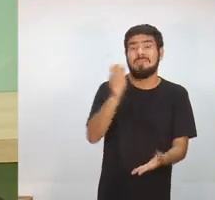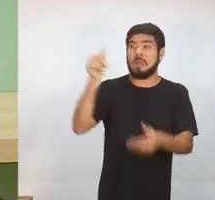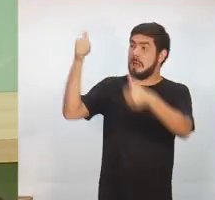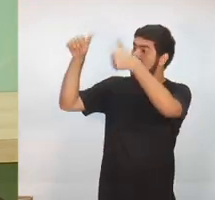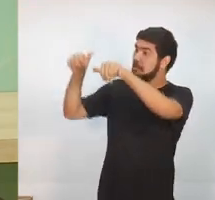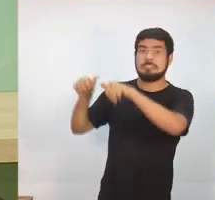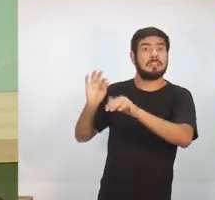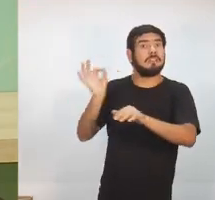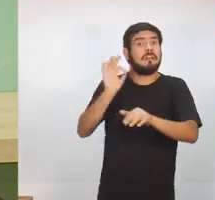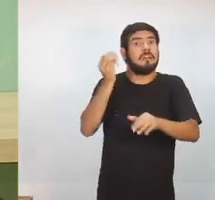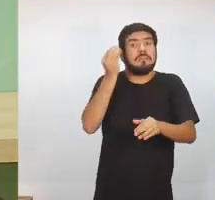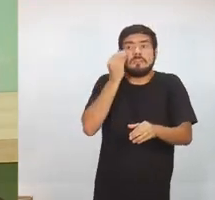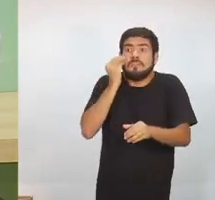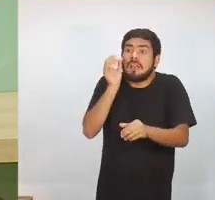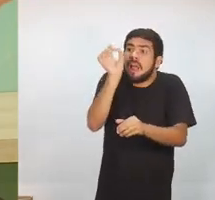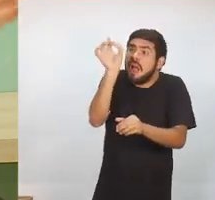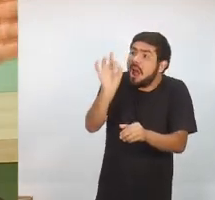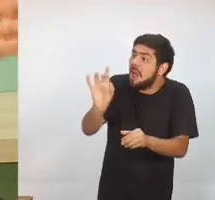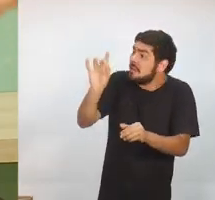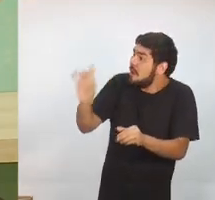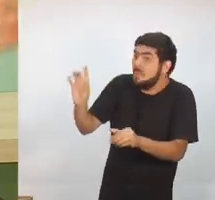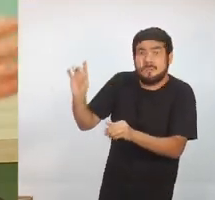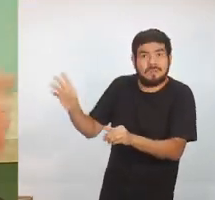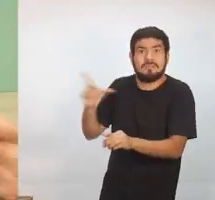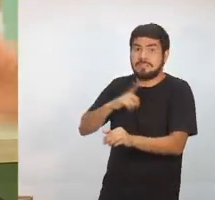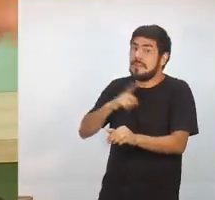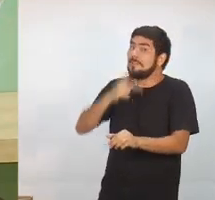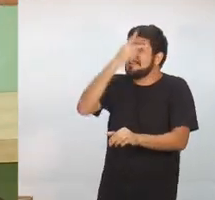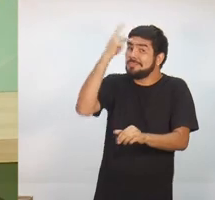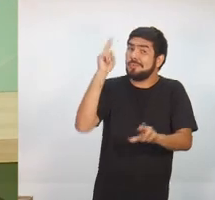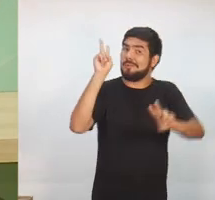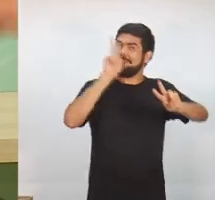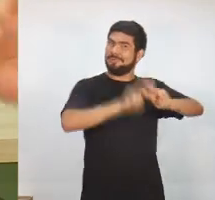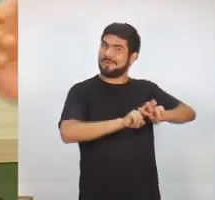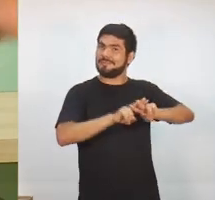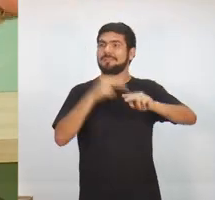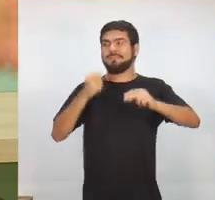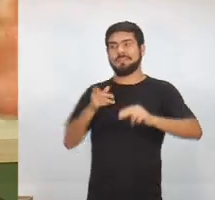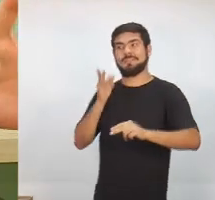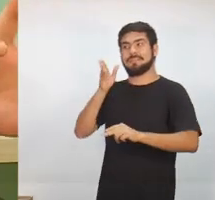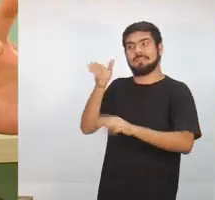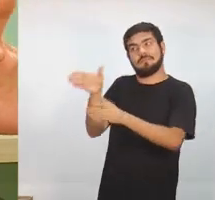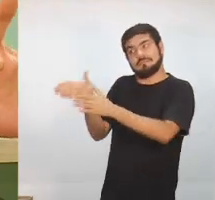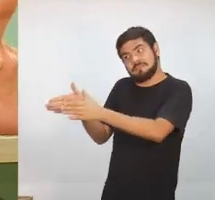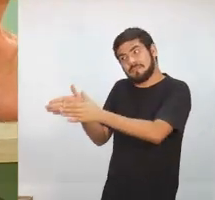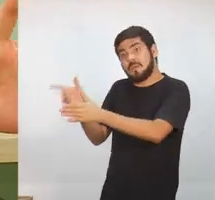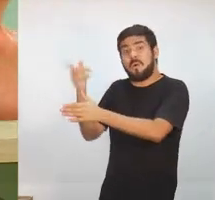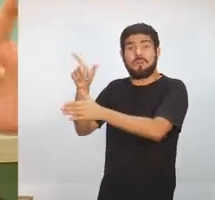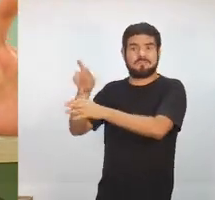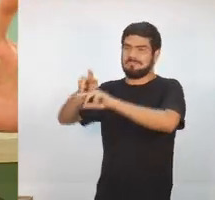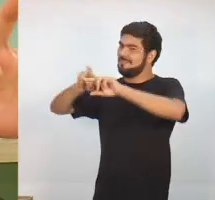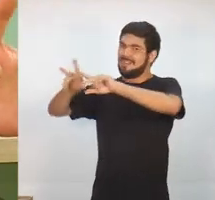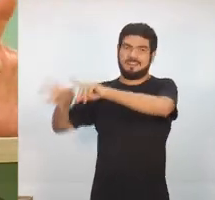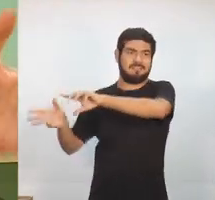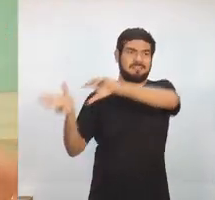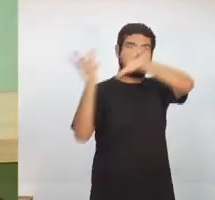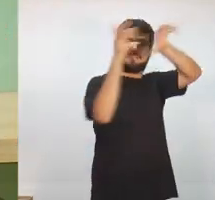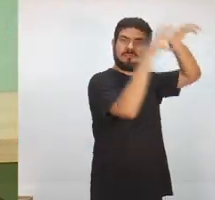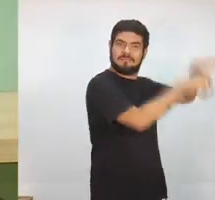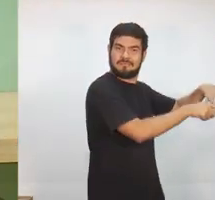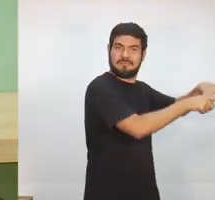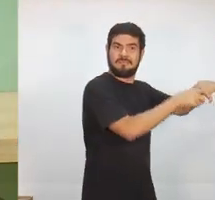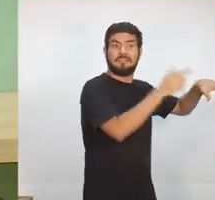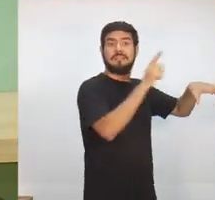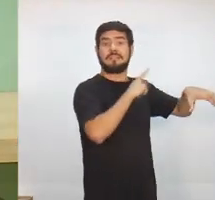nós temos que ver caso a caso. Tem presidiários que têm que estar no sistema diferenciado, dentro do sistema dos presídios,